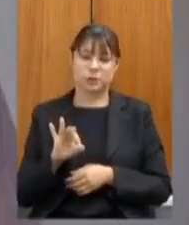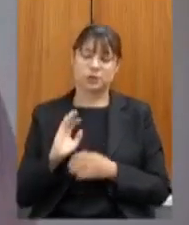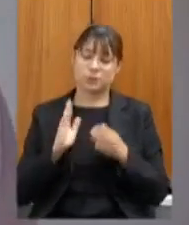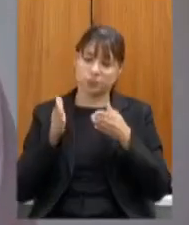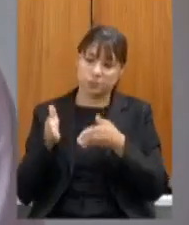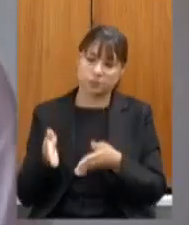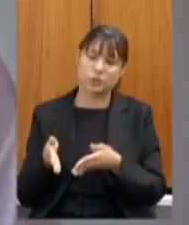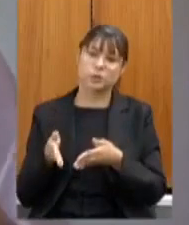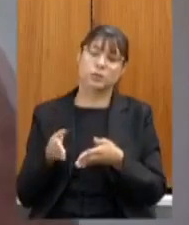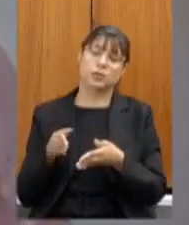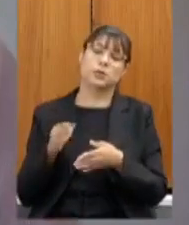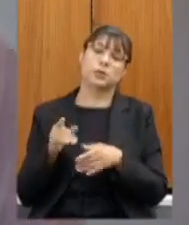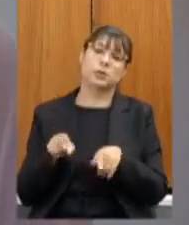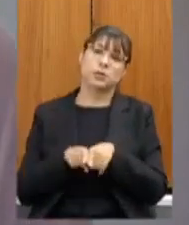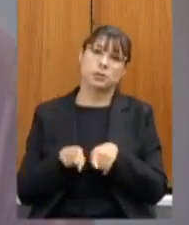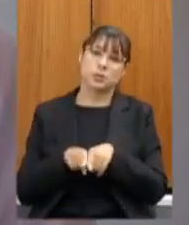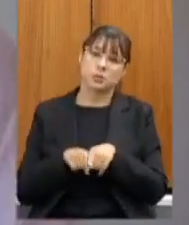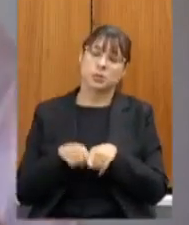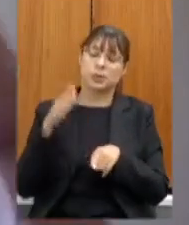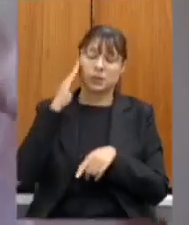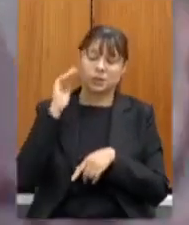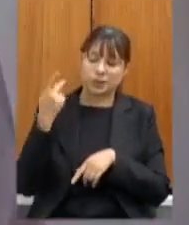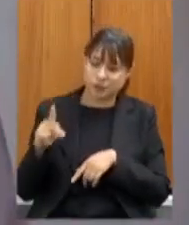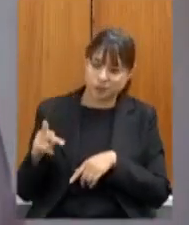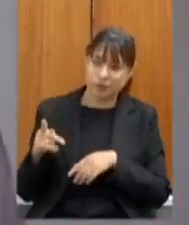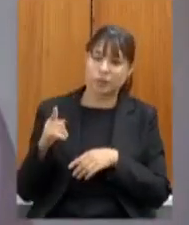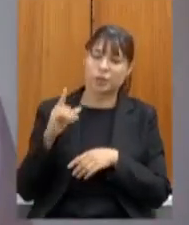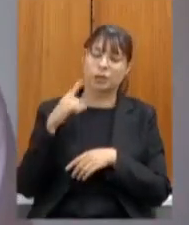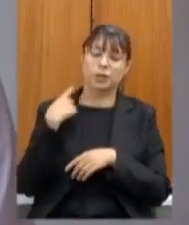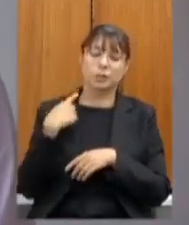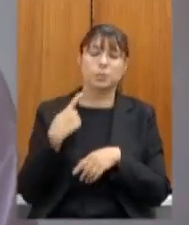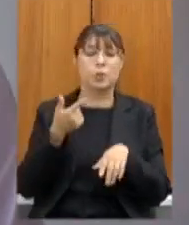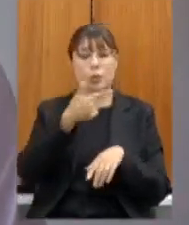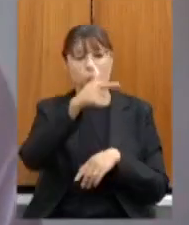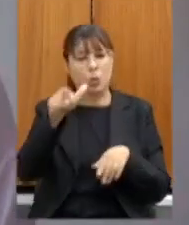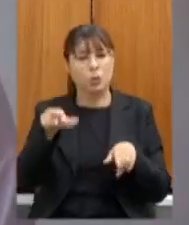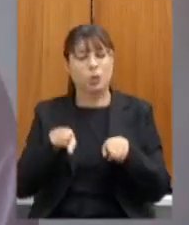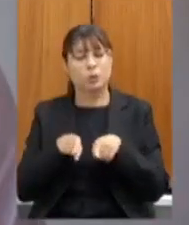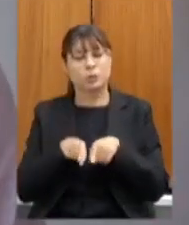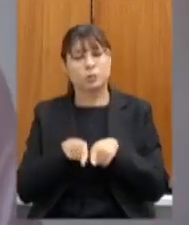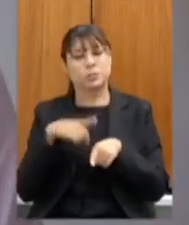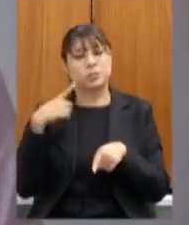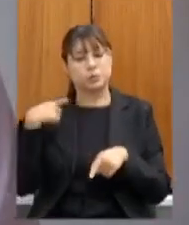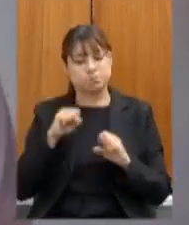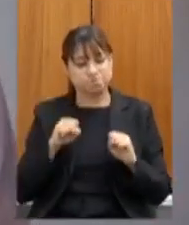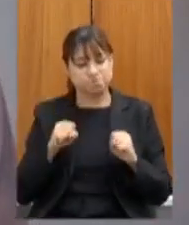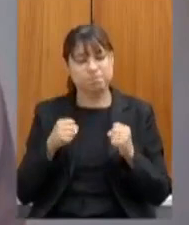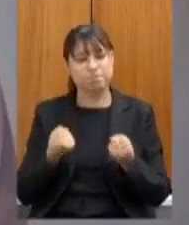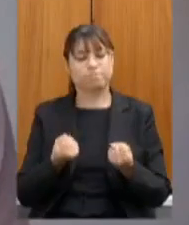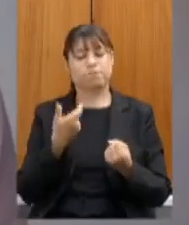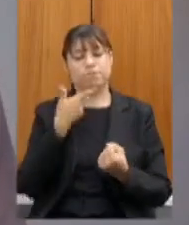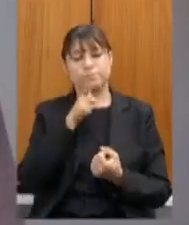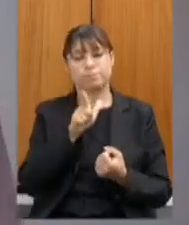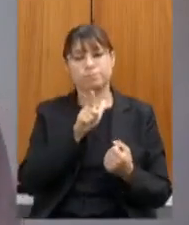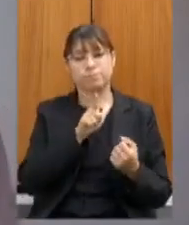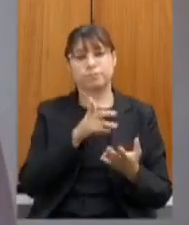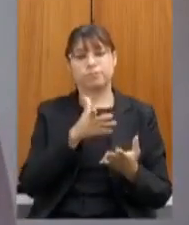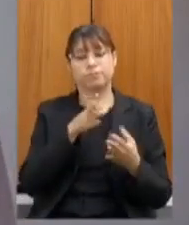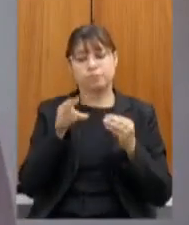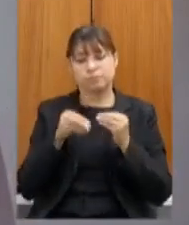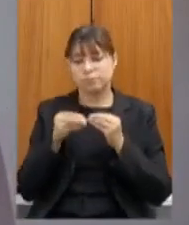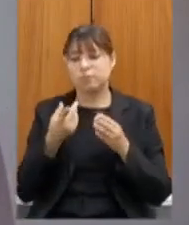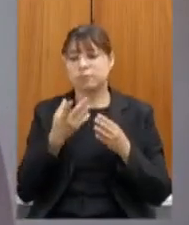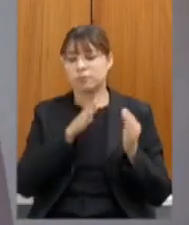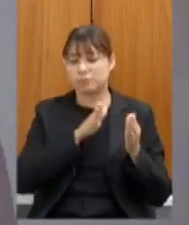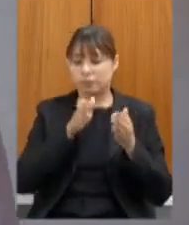direcionada a isso e sei também do seu e de muitos outros deputados o esforço diretamente de voltar as suas emendas à